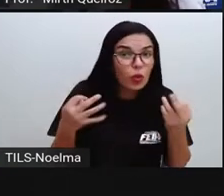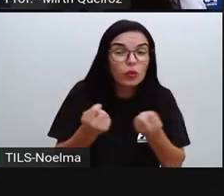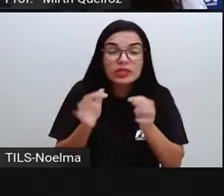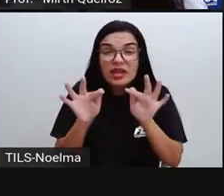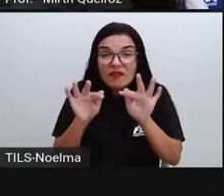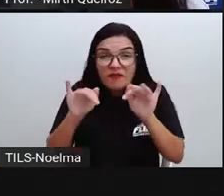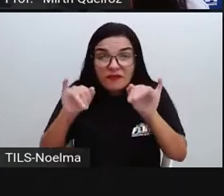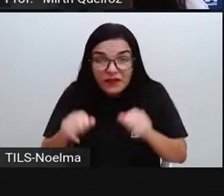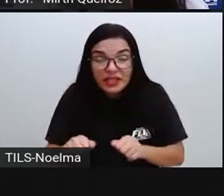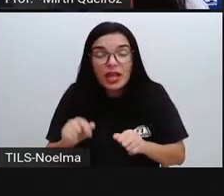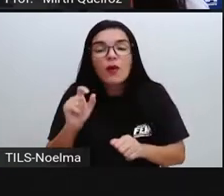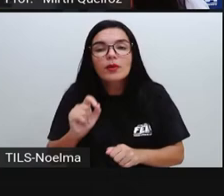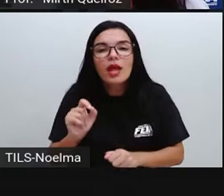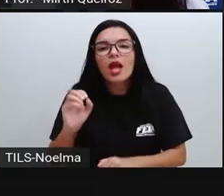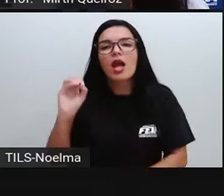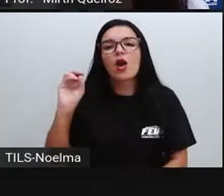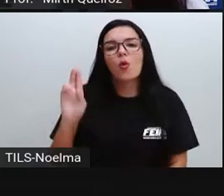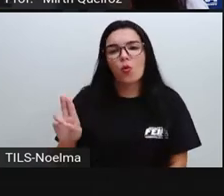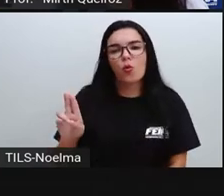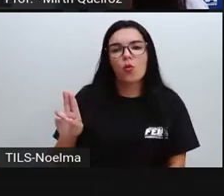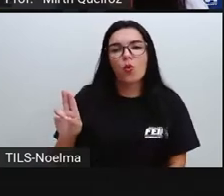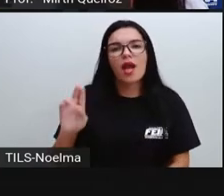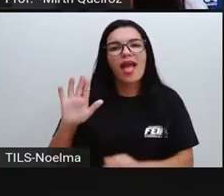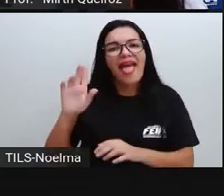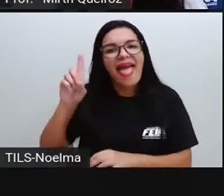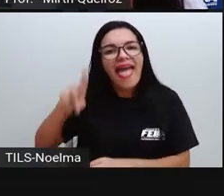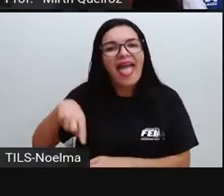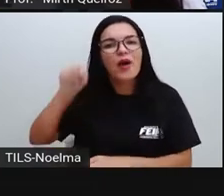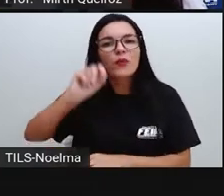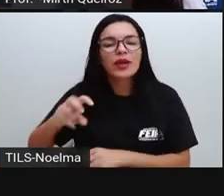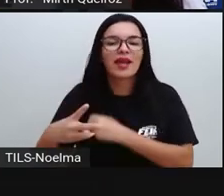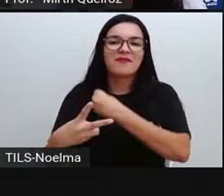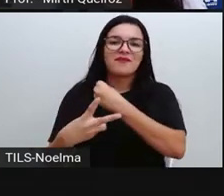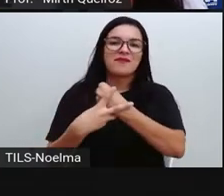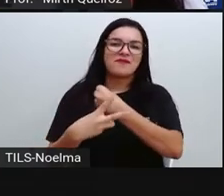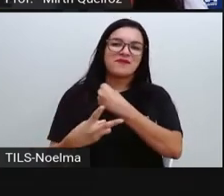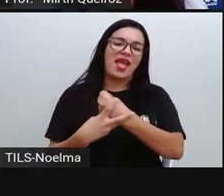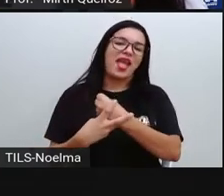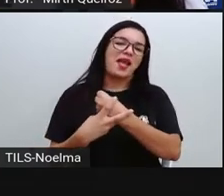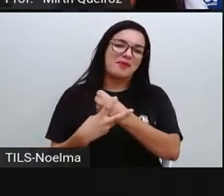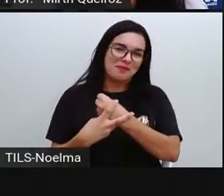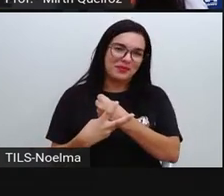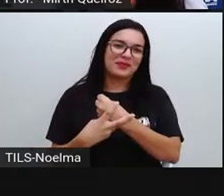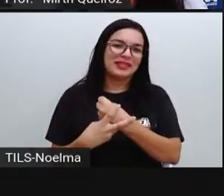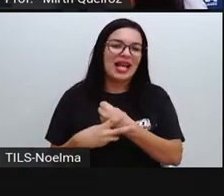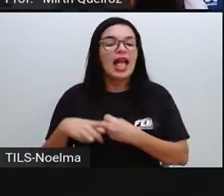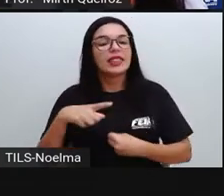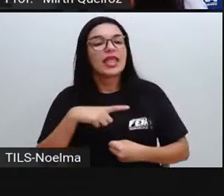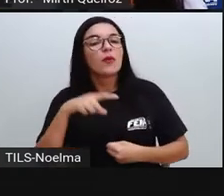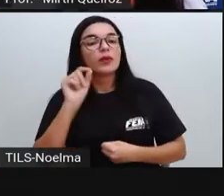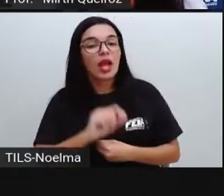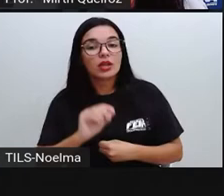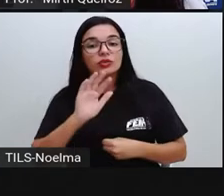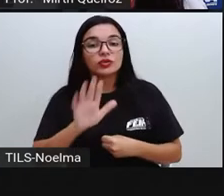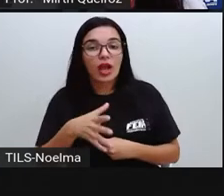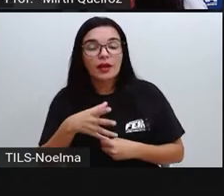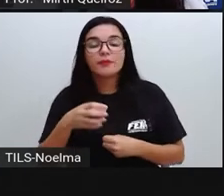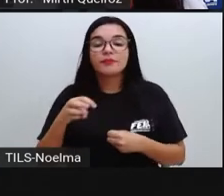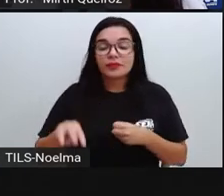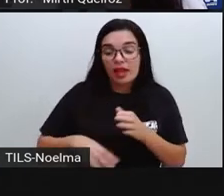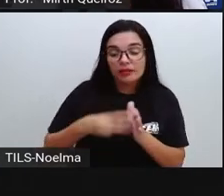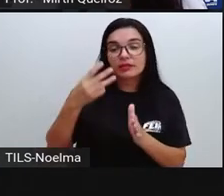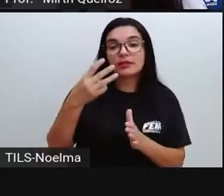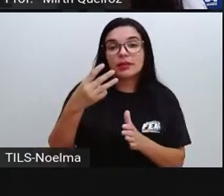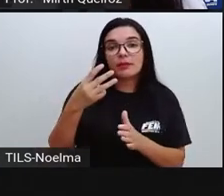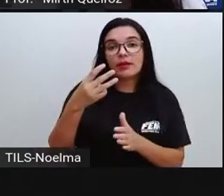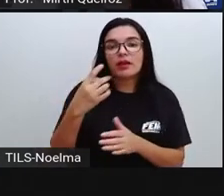U, se tratam aí de verbos que estão conjugados aí na terceira pessoa do